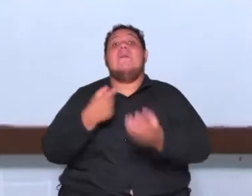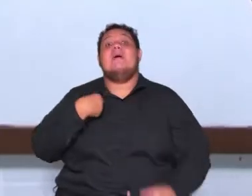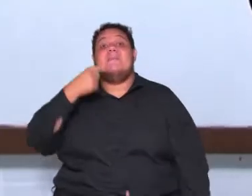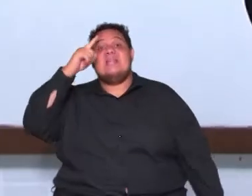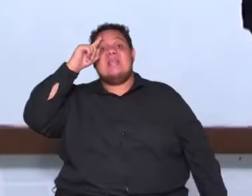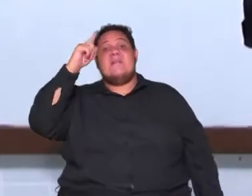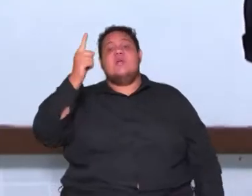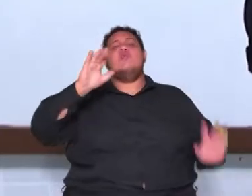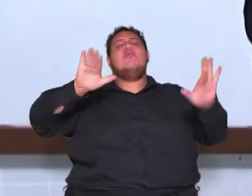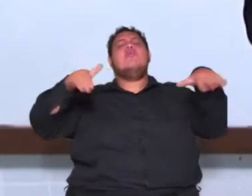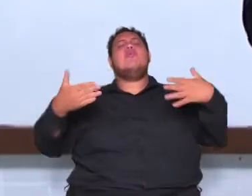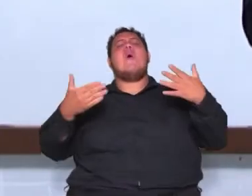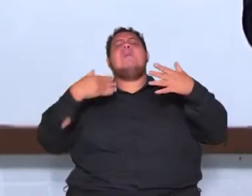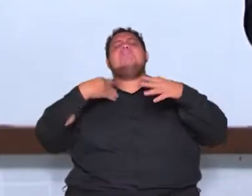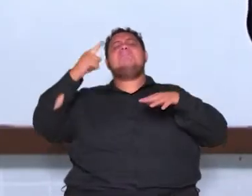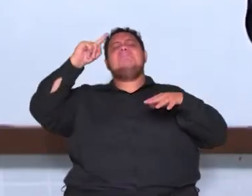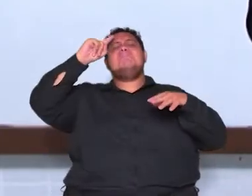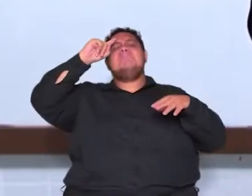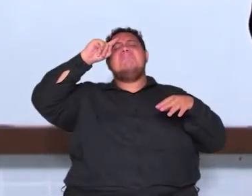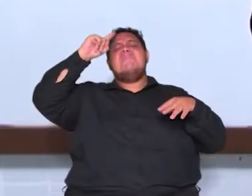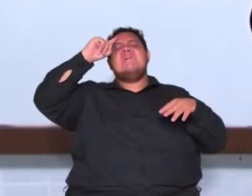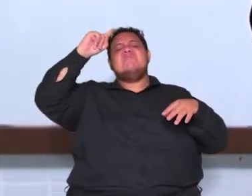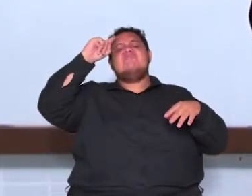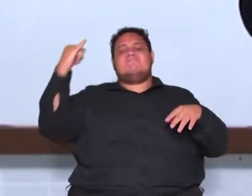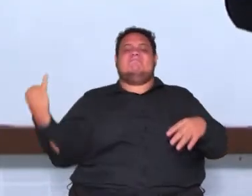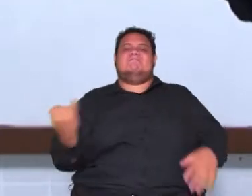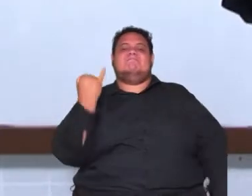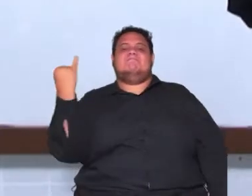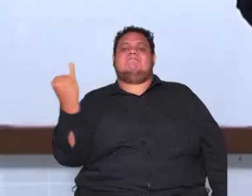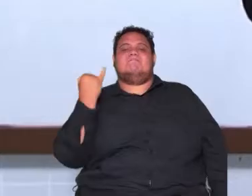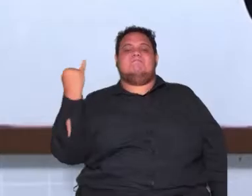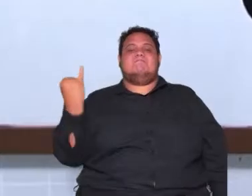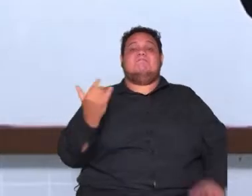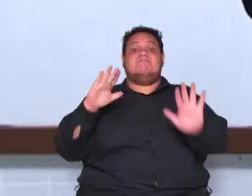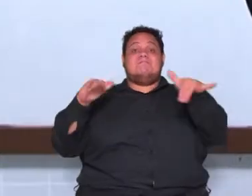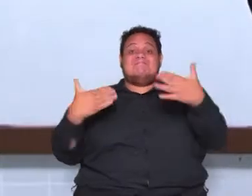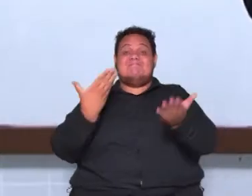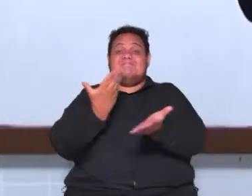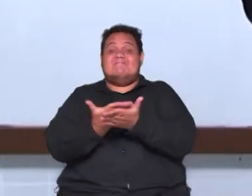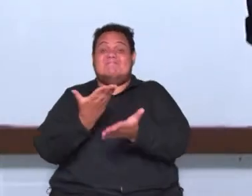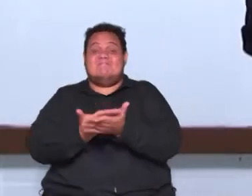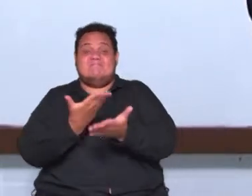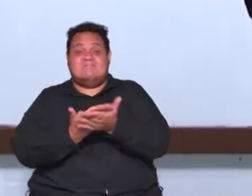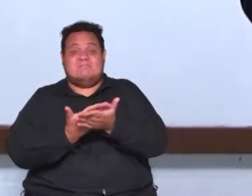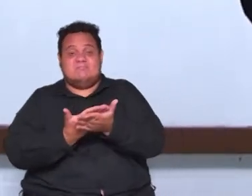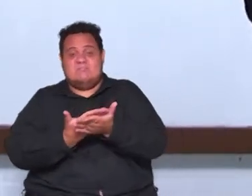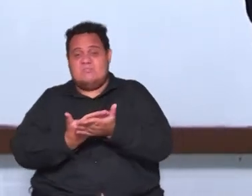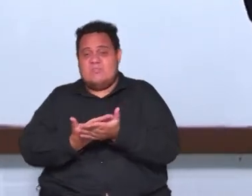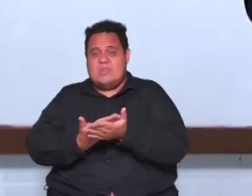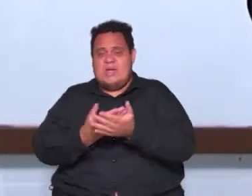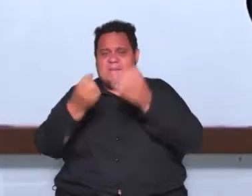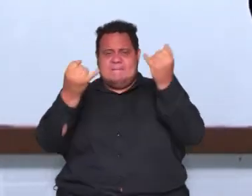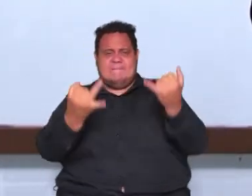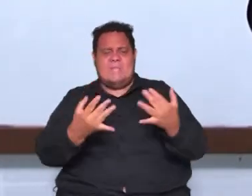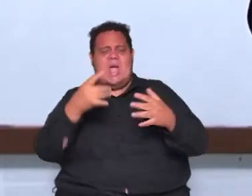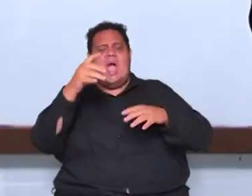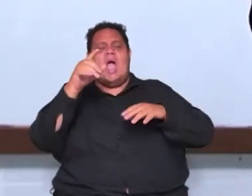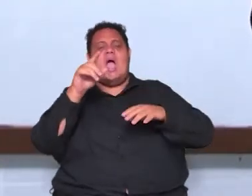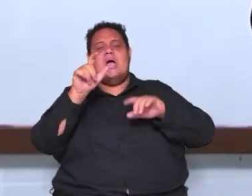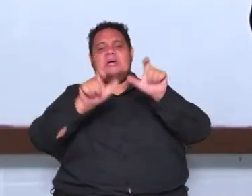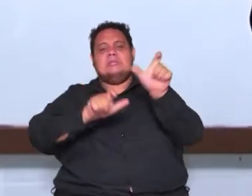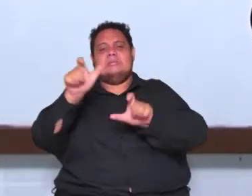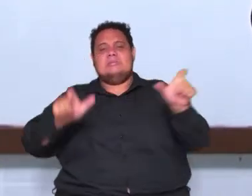quais os pensadores iluministas mais importantes então vamos estudar falar um pouquinho sobre cada um